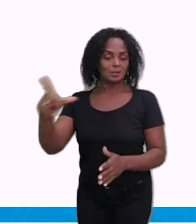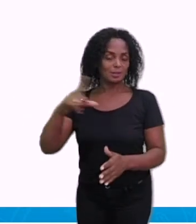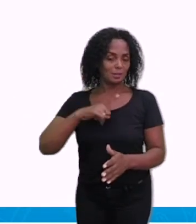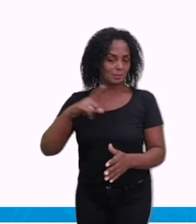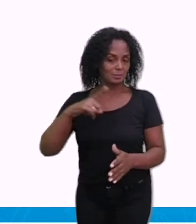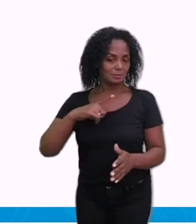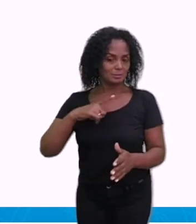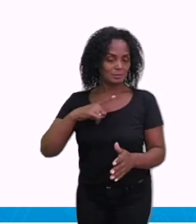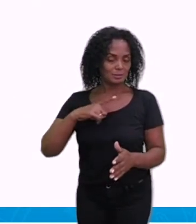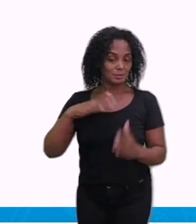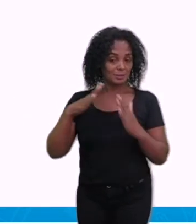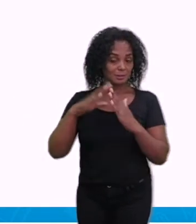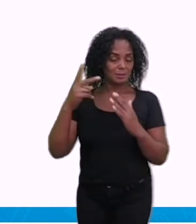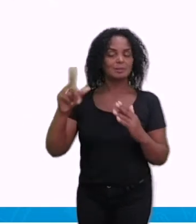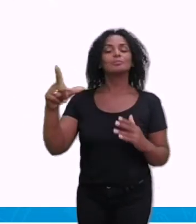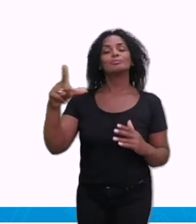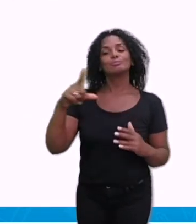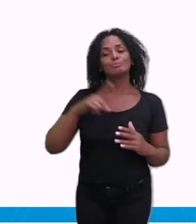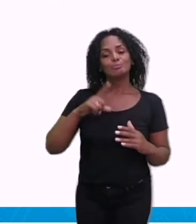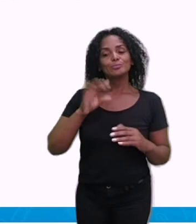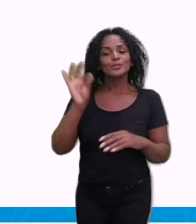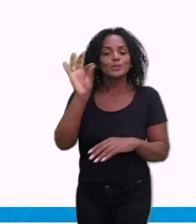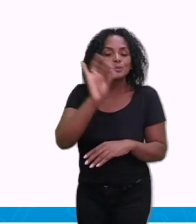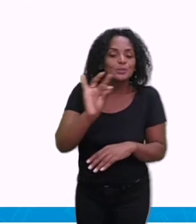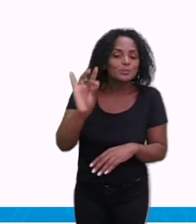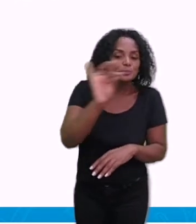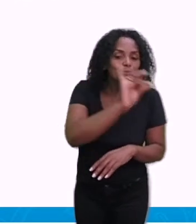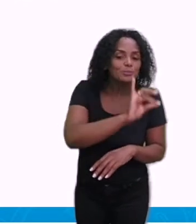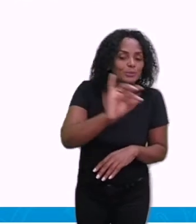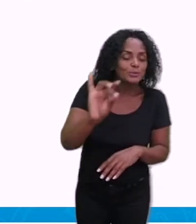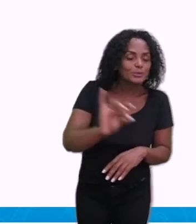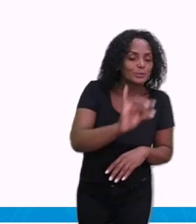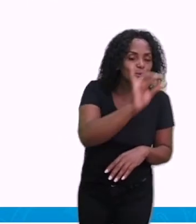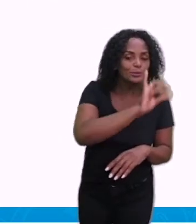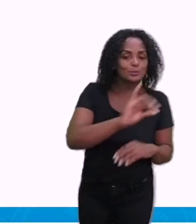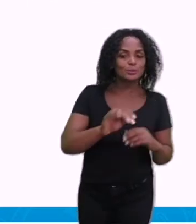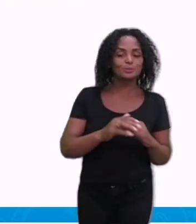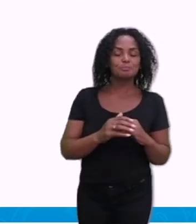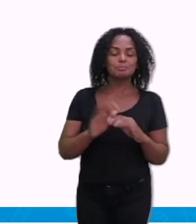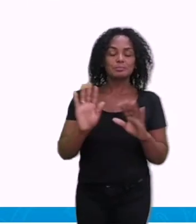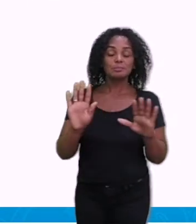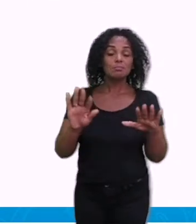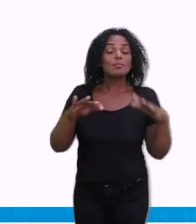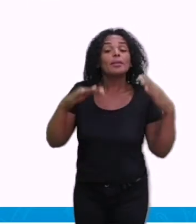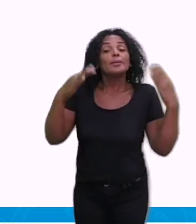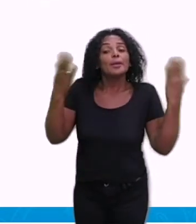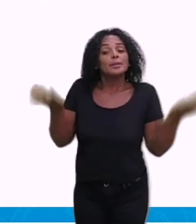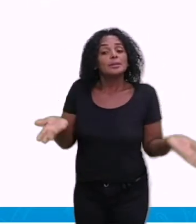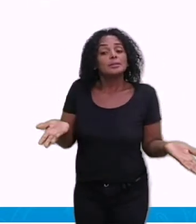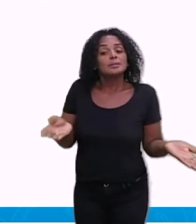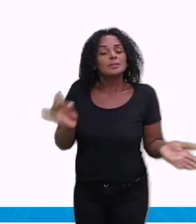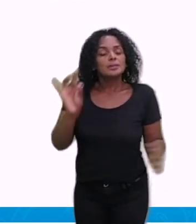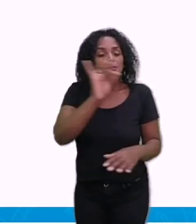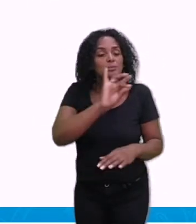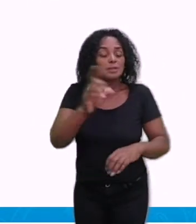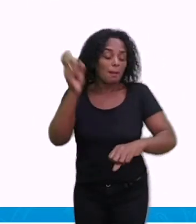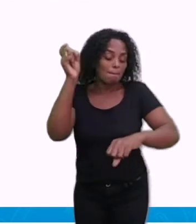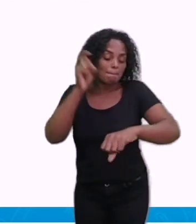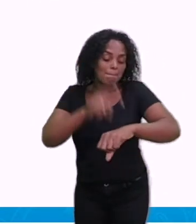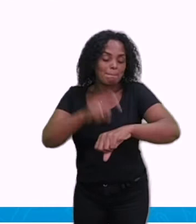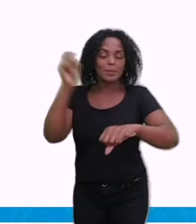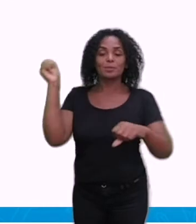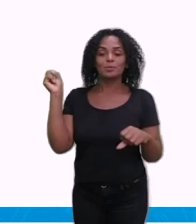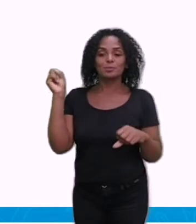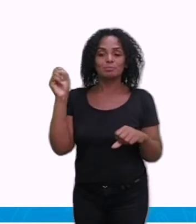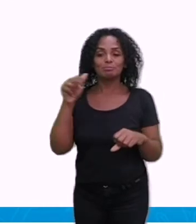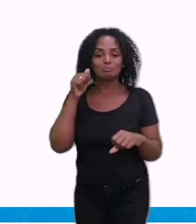aedes aegypti que não estavam infectados. E aí, esse mosquito picou a margarida.